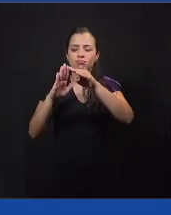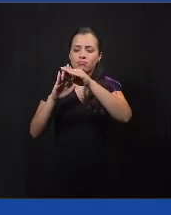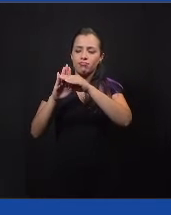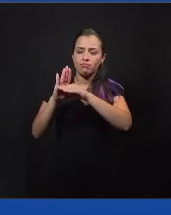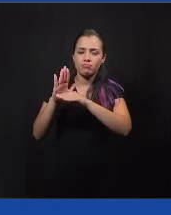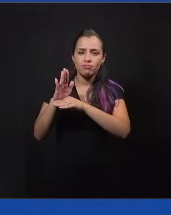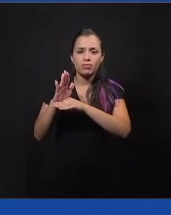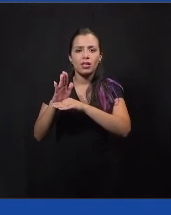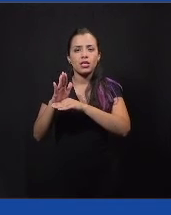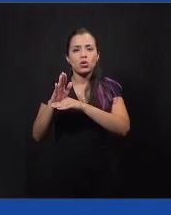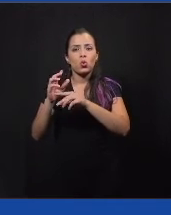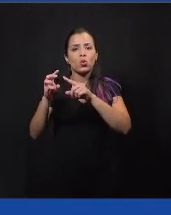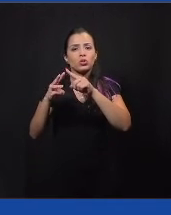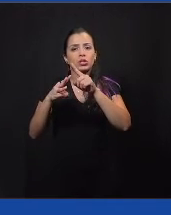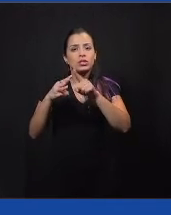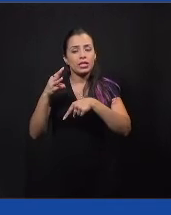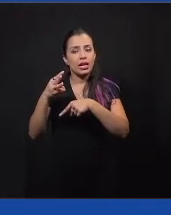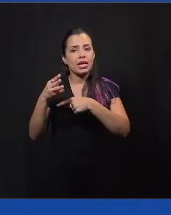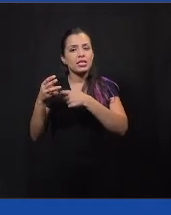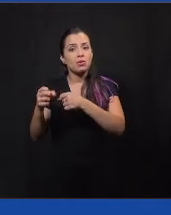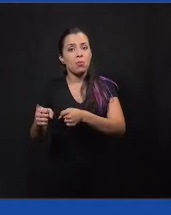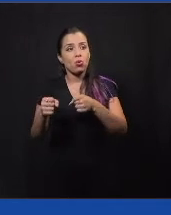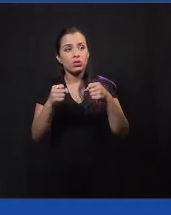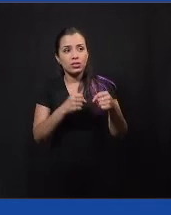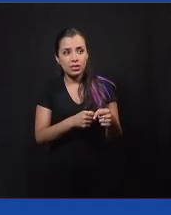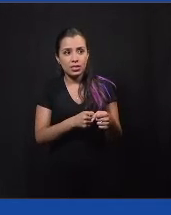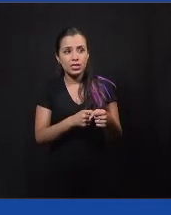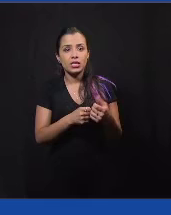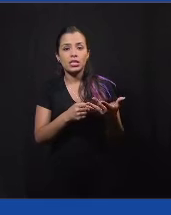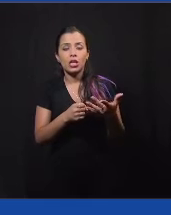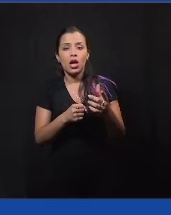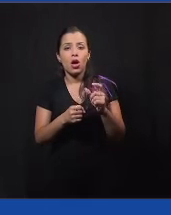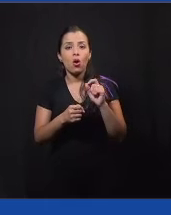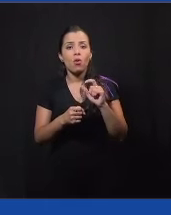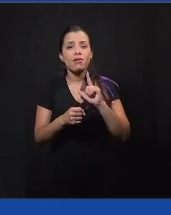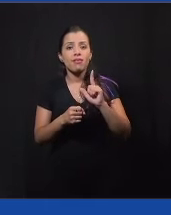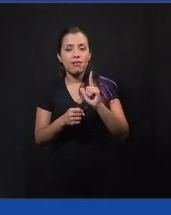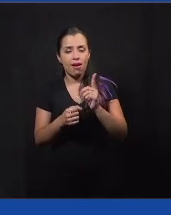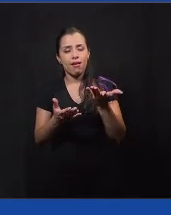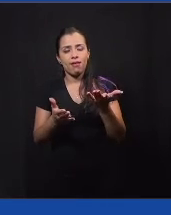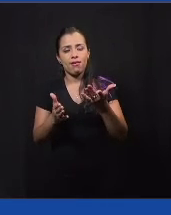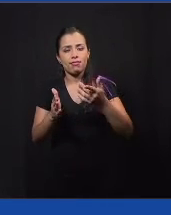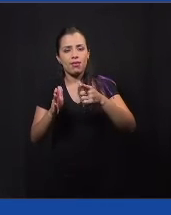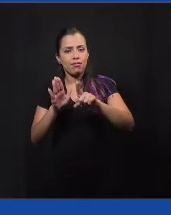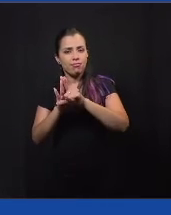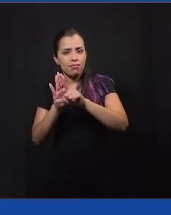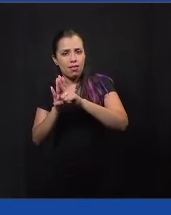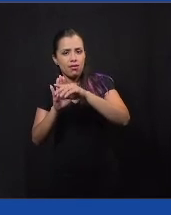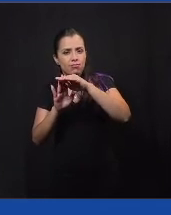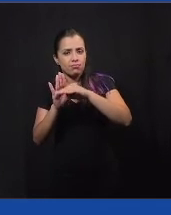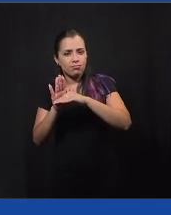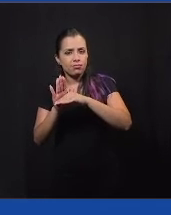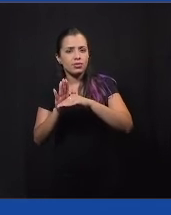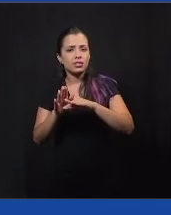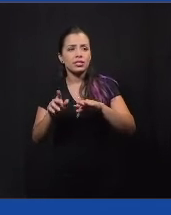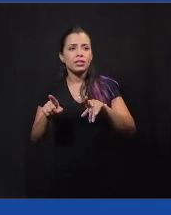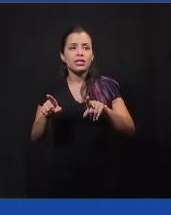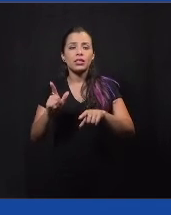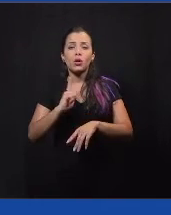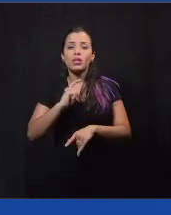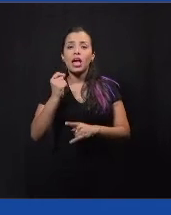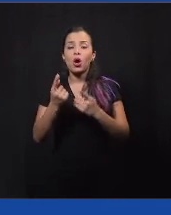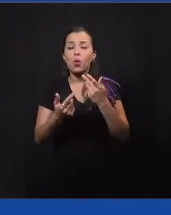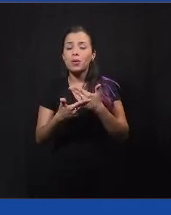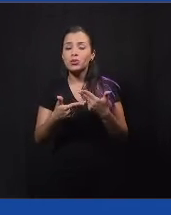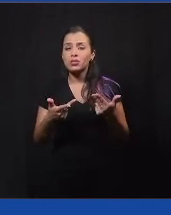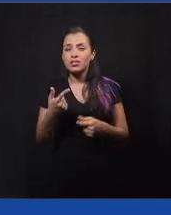os três poderes, o que faz aí o Legislativo, Executivo, Judiciário. E, assim, tem coisas que a gente acha que é muito simples, ah,